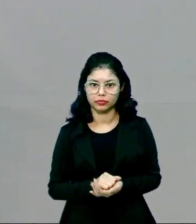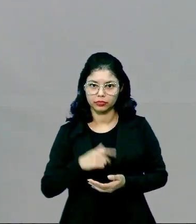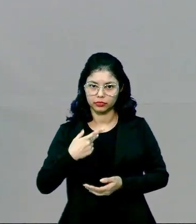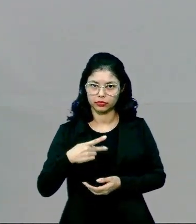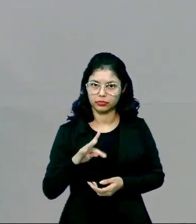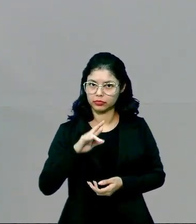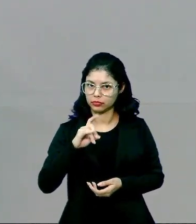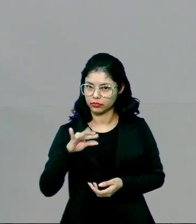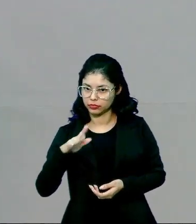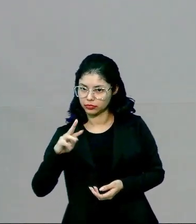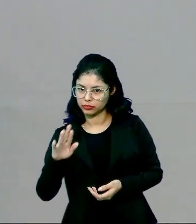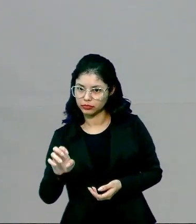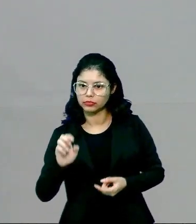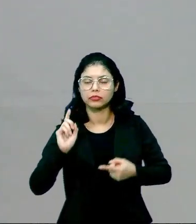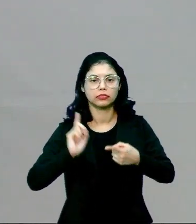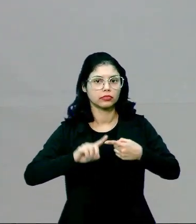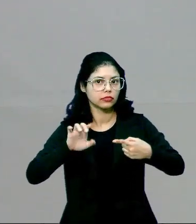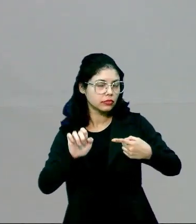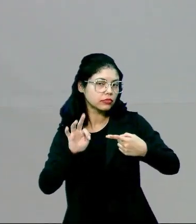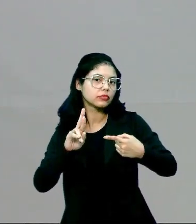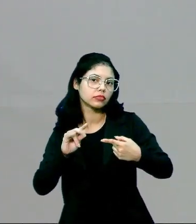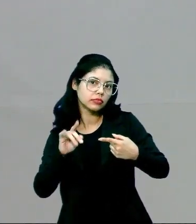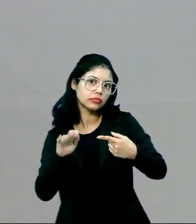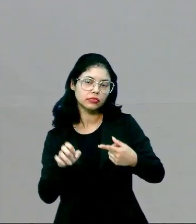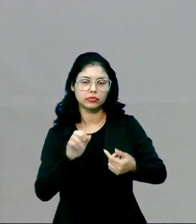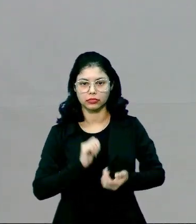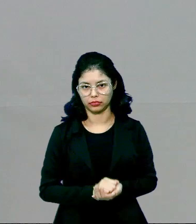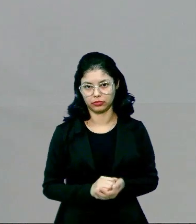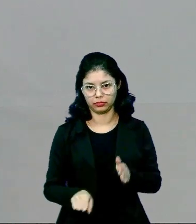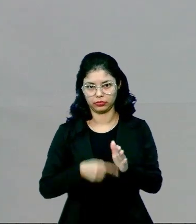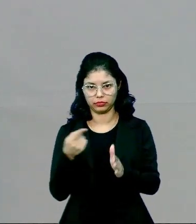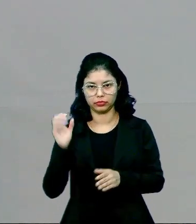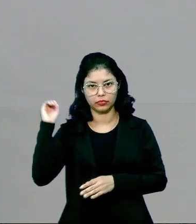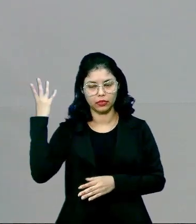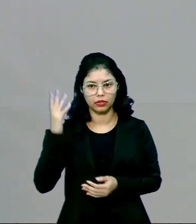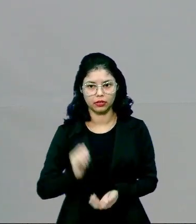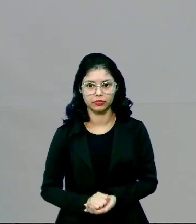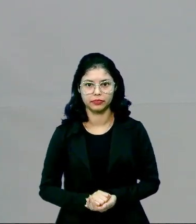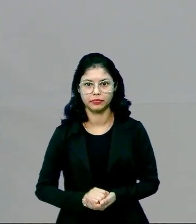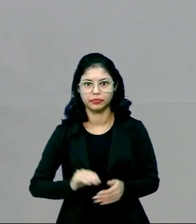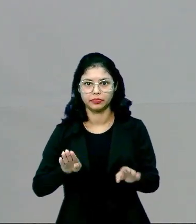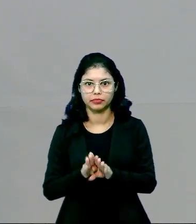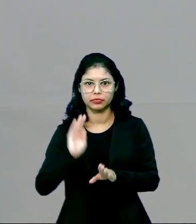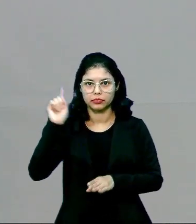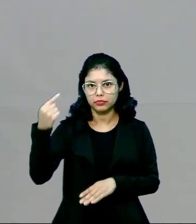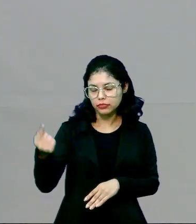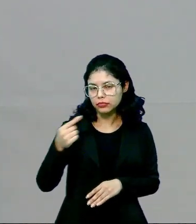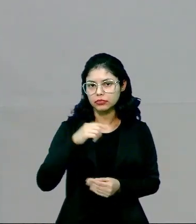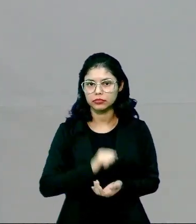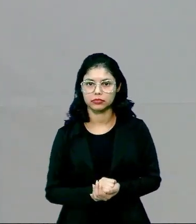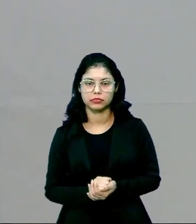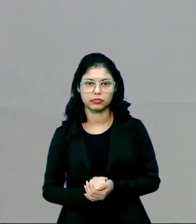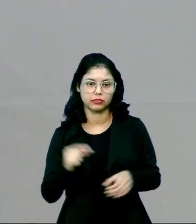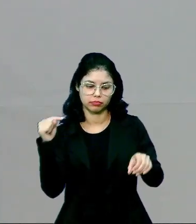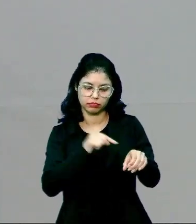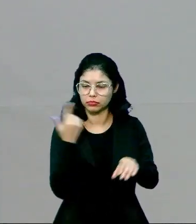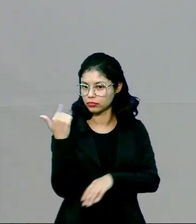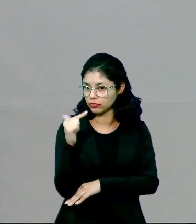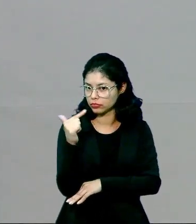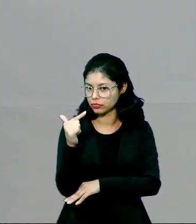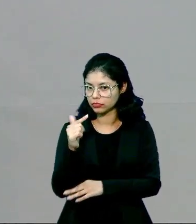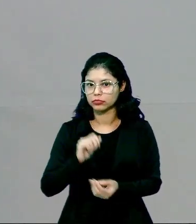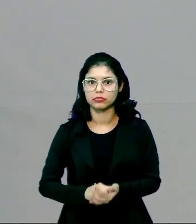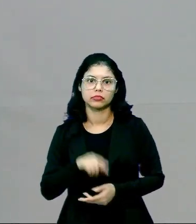procariontes e os eucariontes. No primeiro caso, é aquele que não tem um núcleo definido, né,